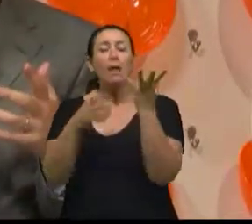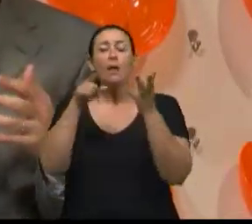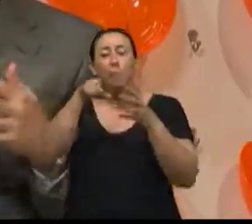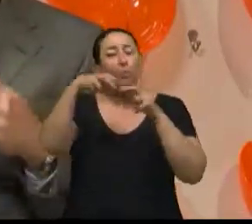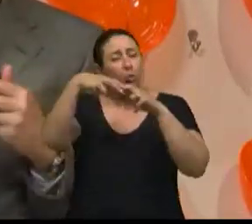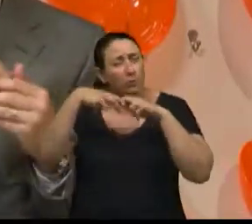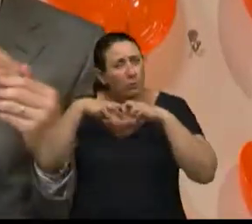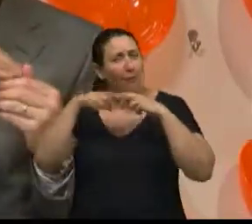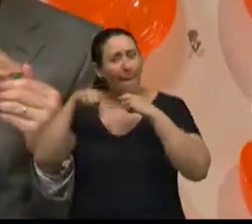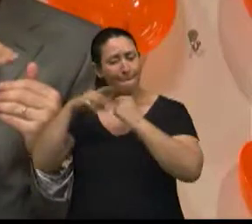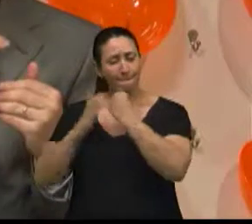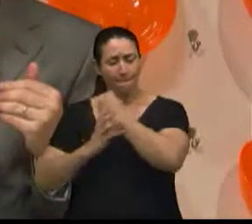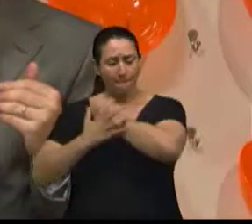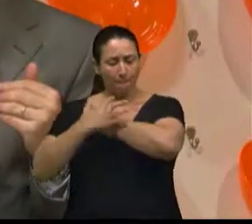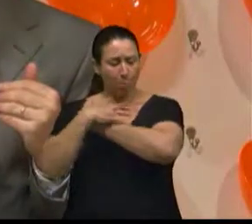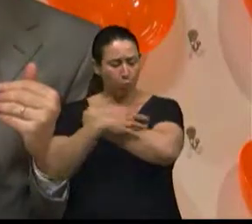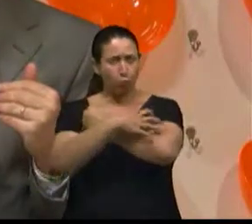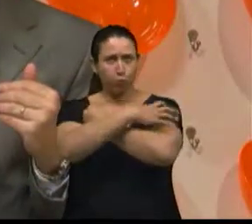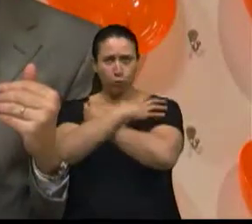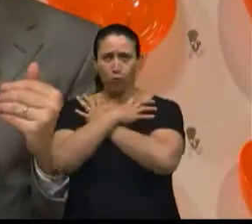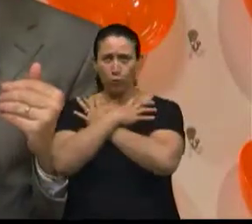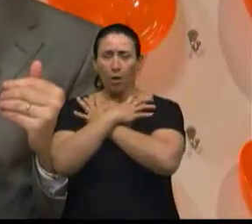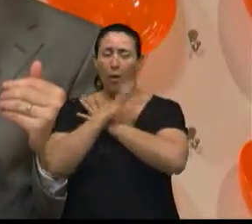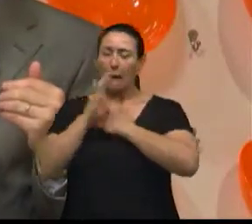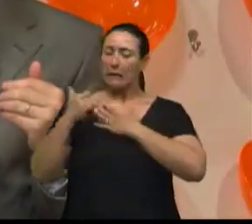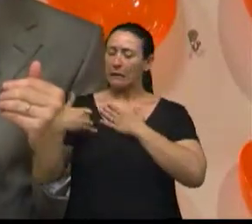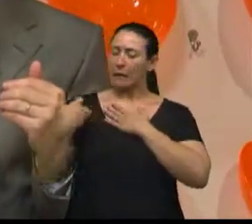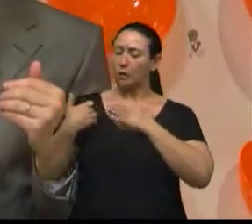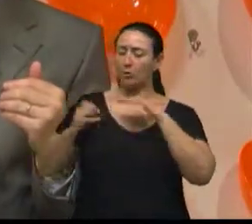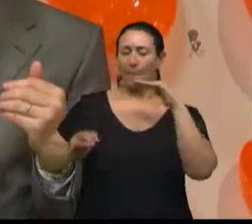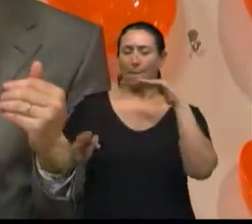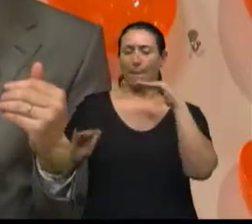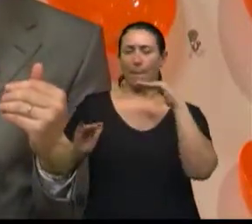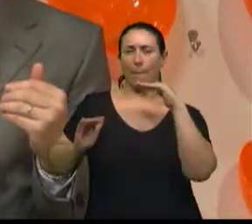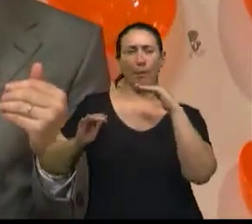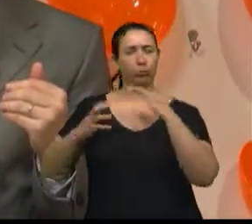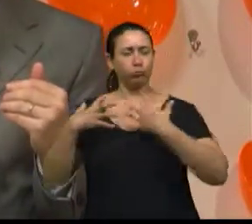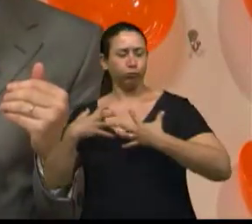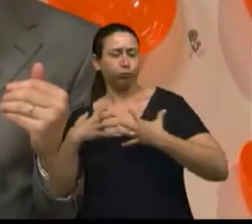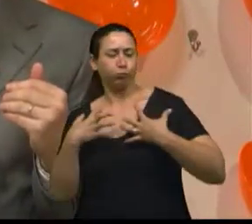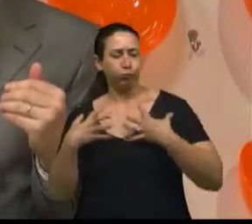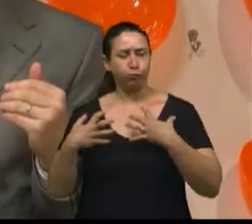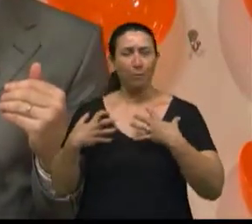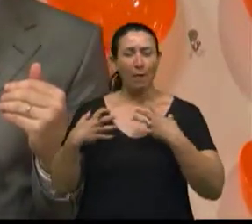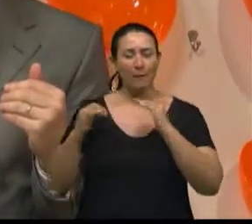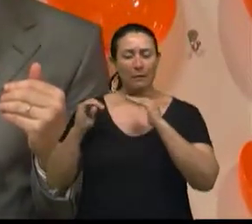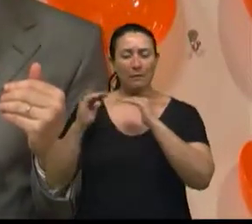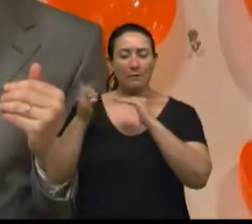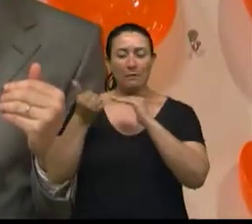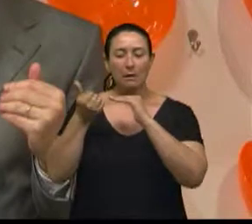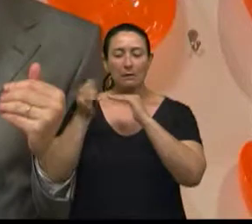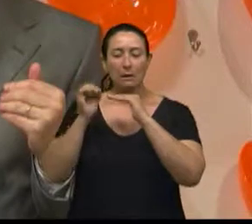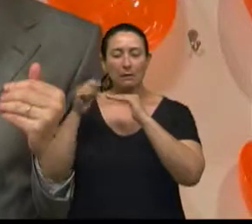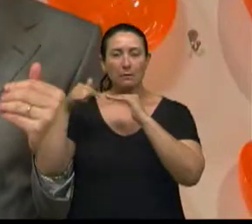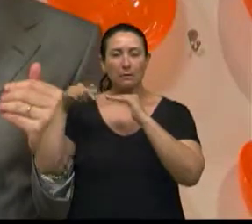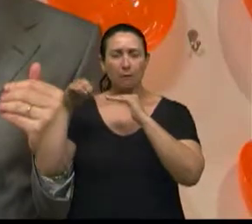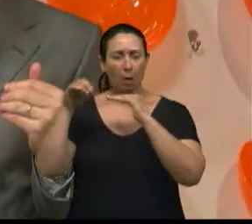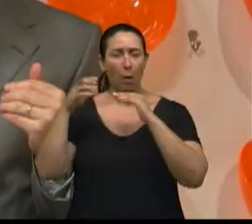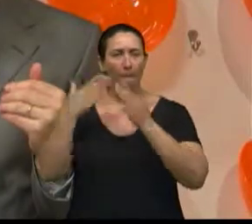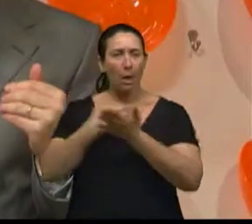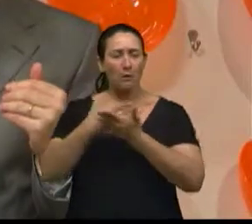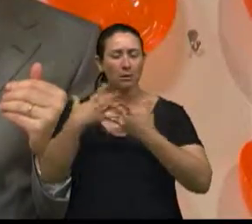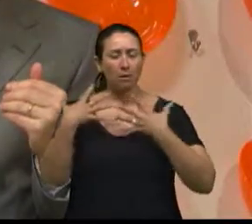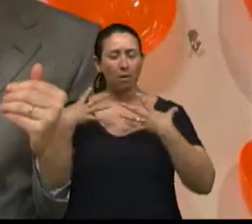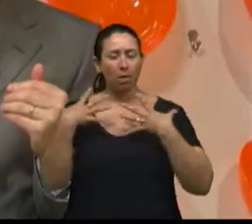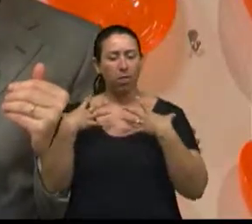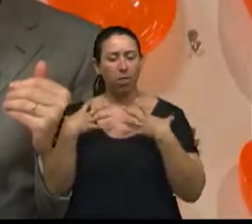parte muscular, ela vai até uma idade assim. Depois, a partir dos 60, 70 anos, tu vai perdendo qualidade muscular.